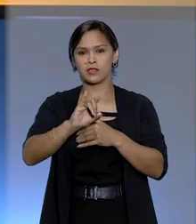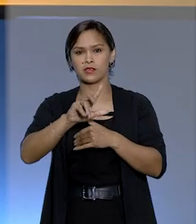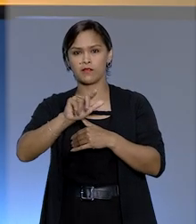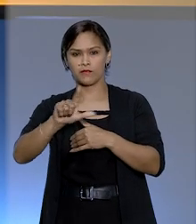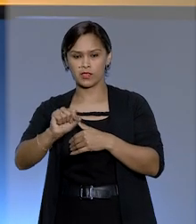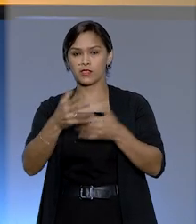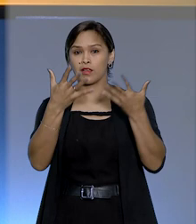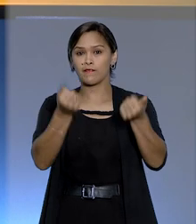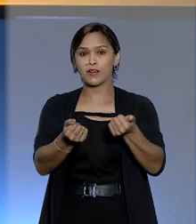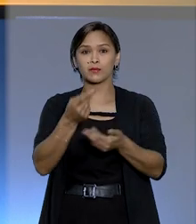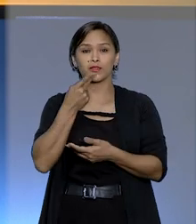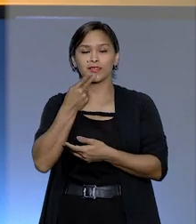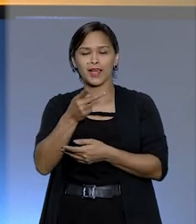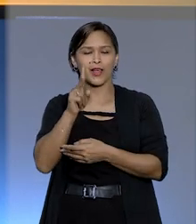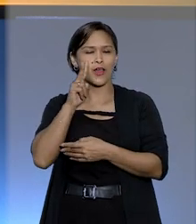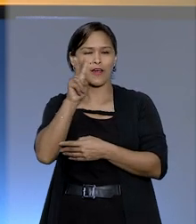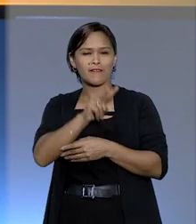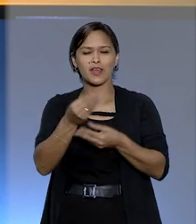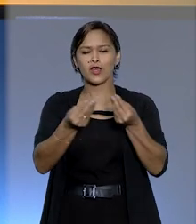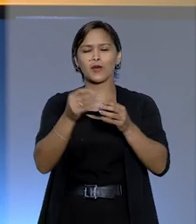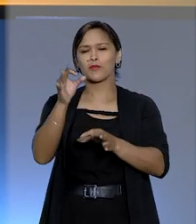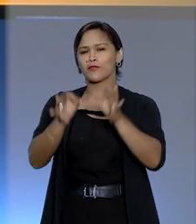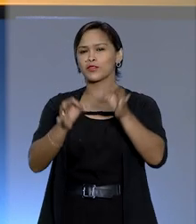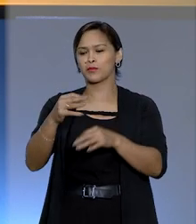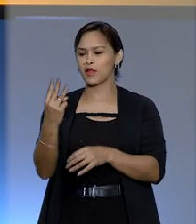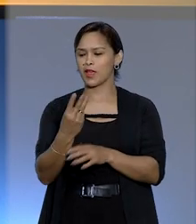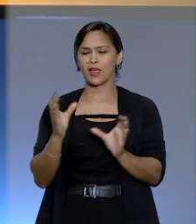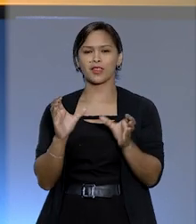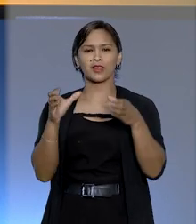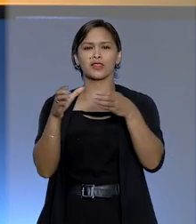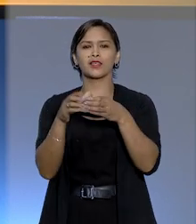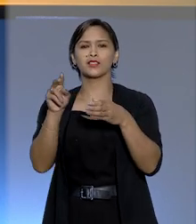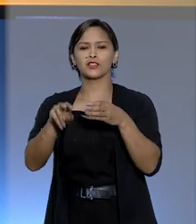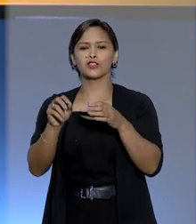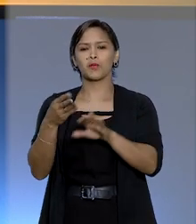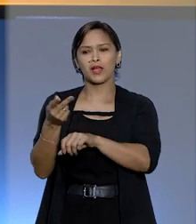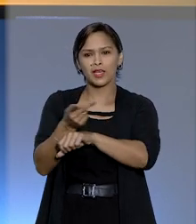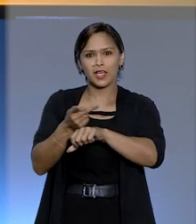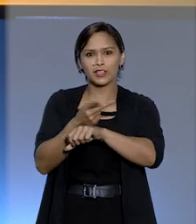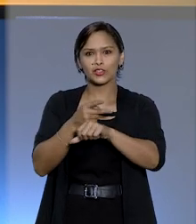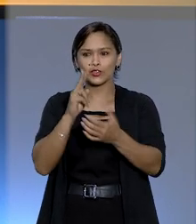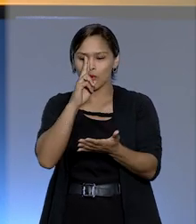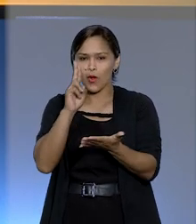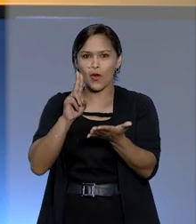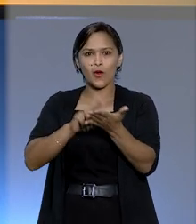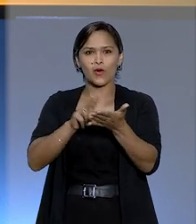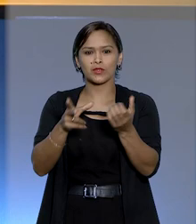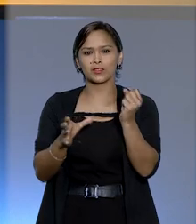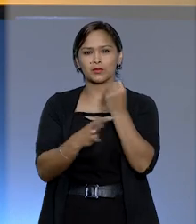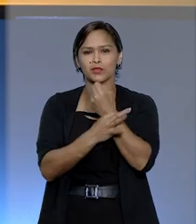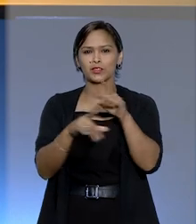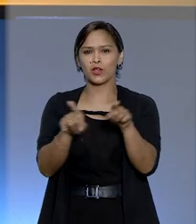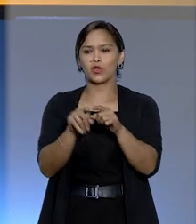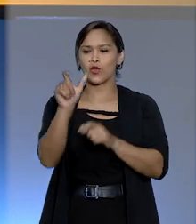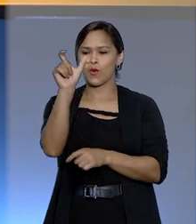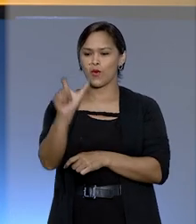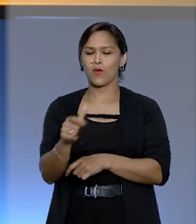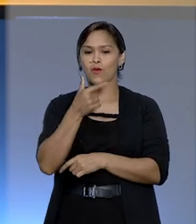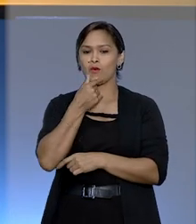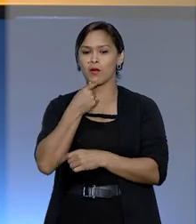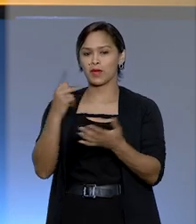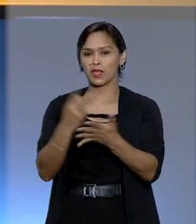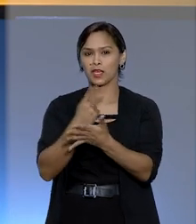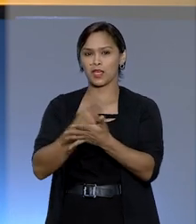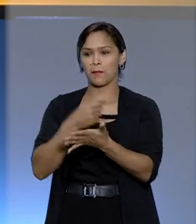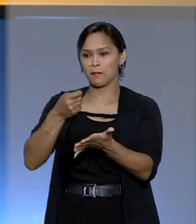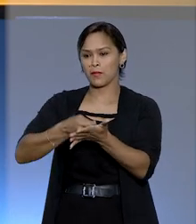Vamos ver agora como foi o julgamento da terceira turma que caçou a ordem de prisão civil de um homem que está inadimplente no